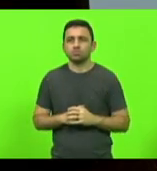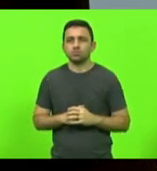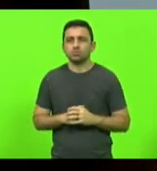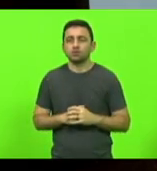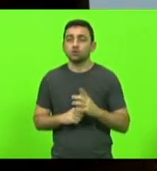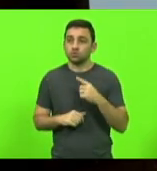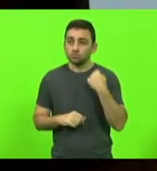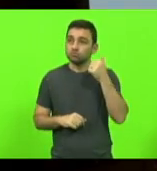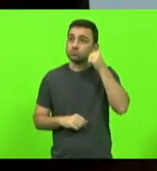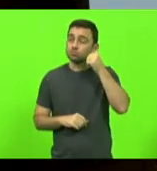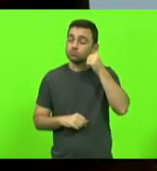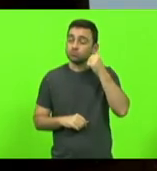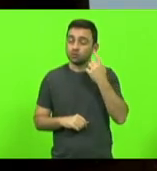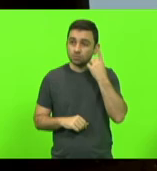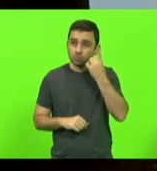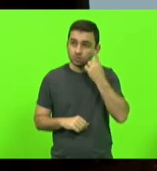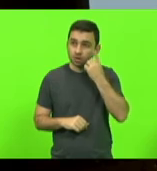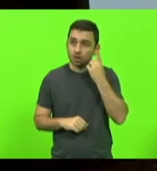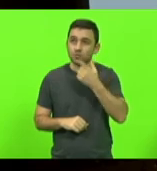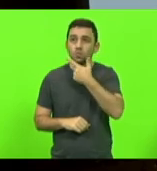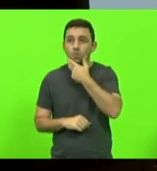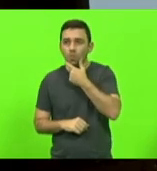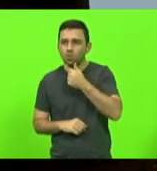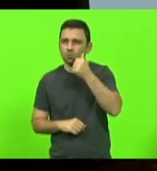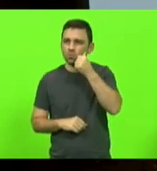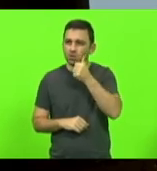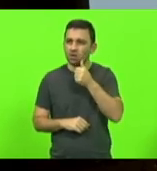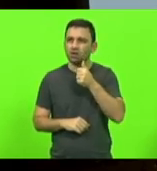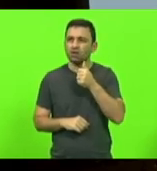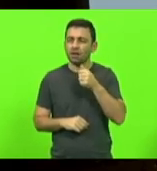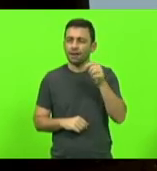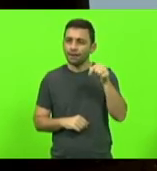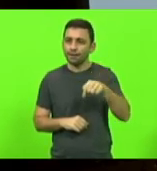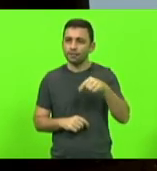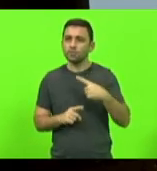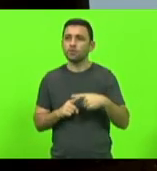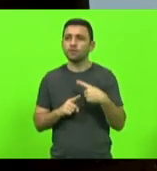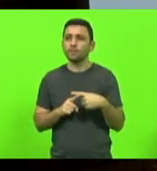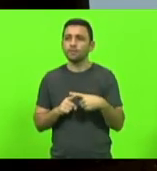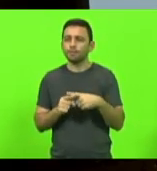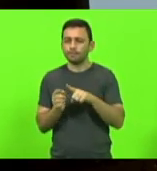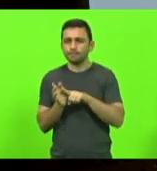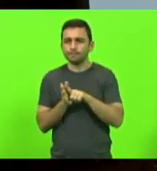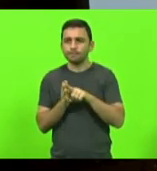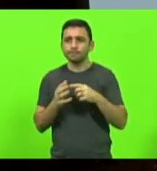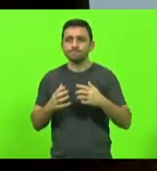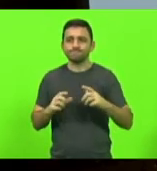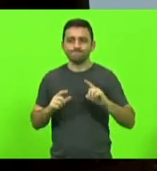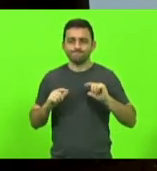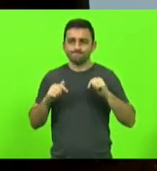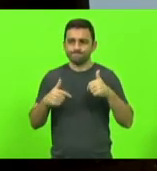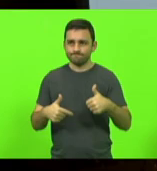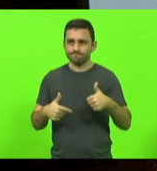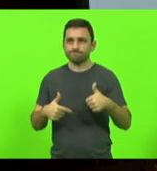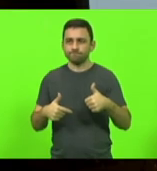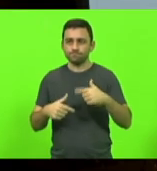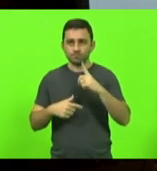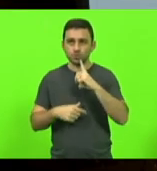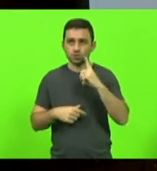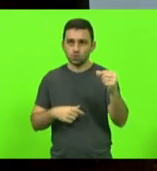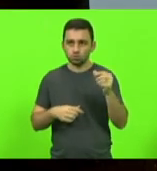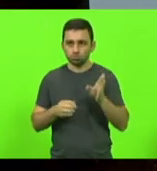deputados deputadas estamos aqui investidos em nossos mandatos